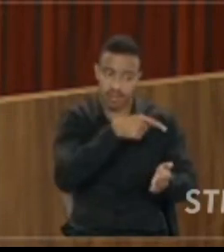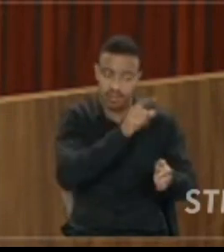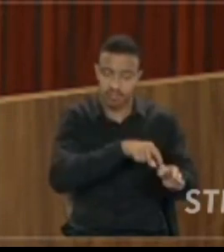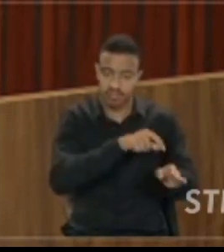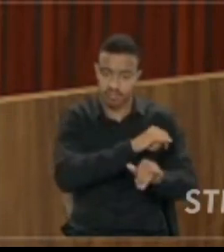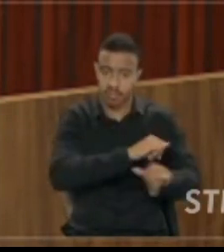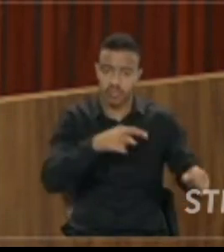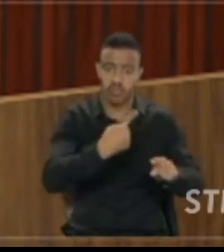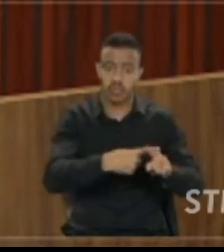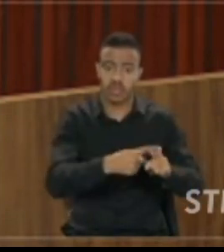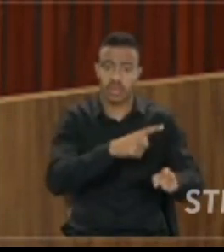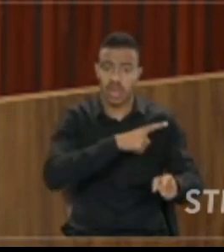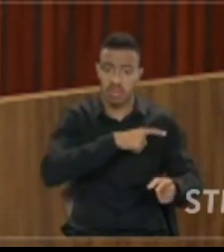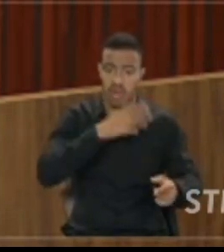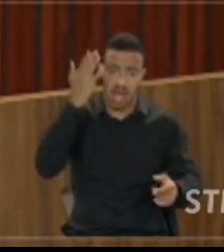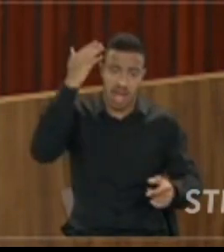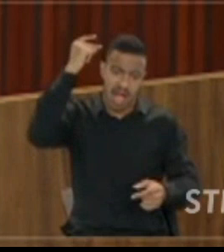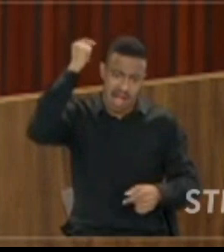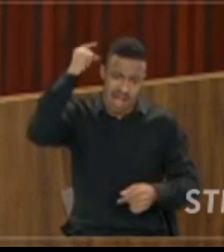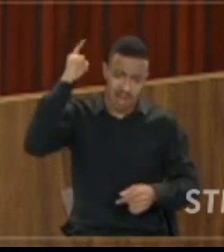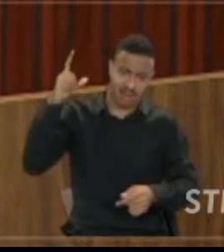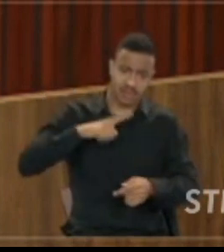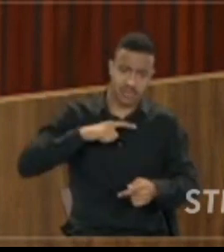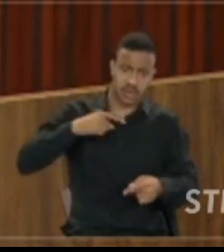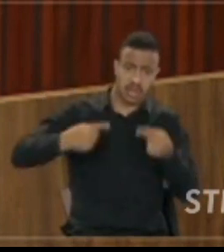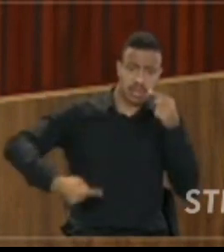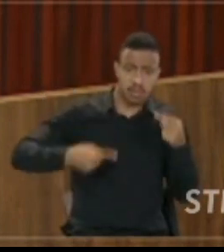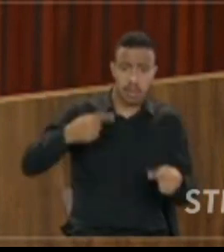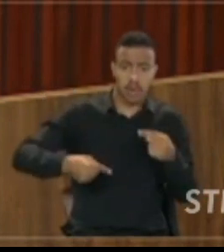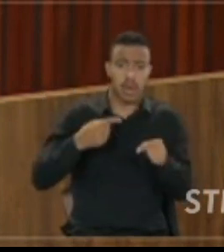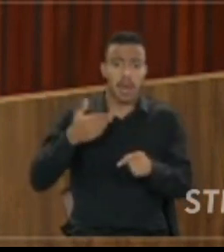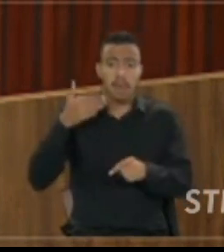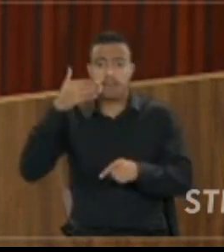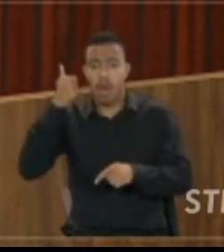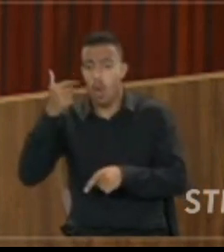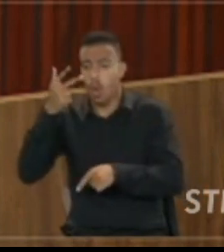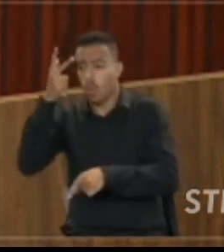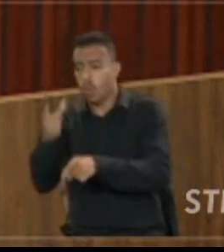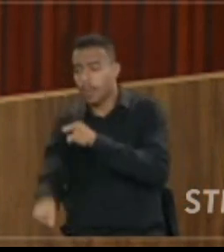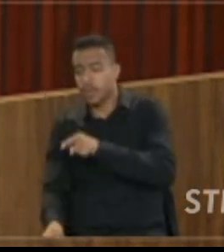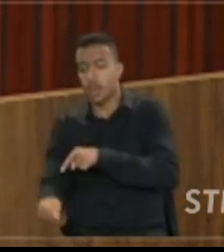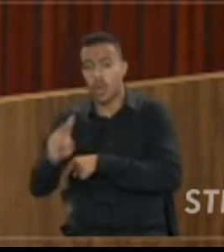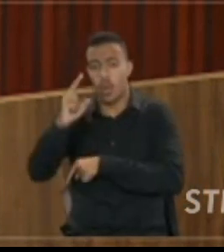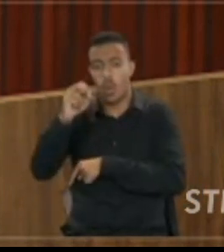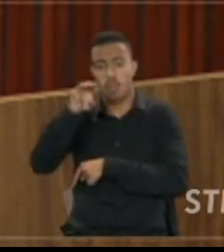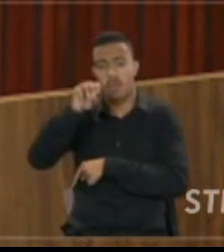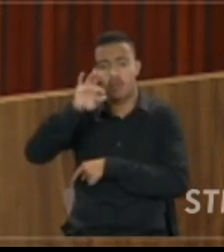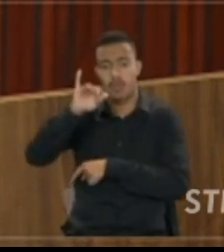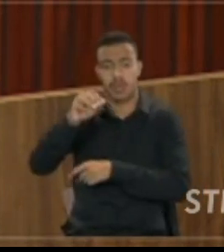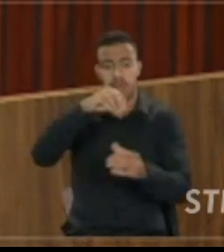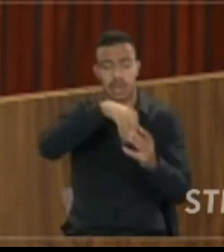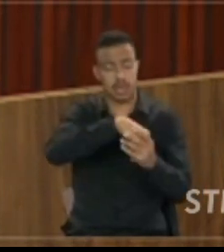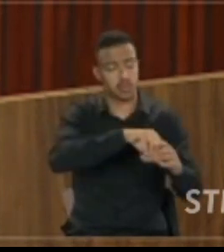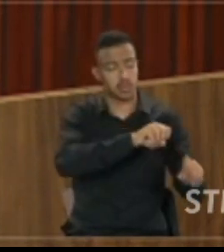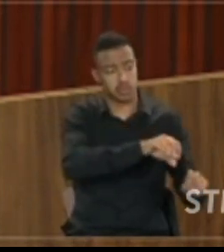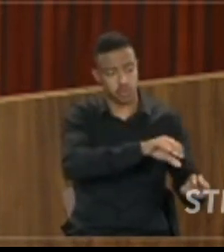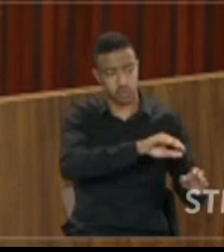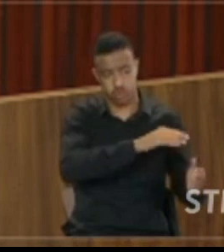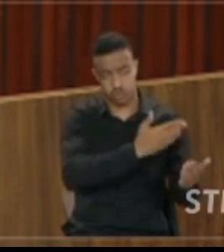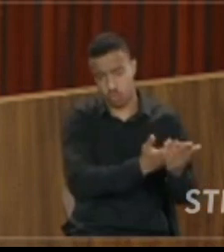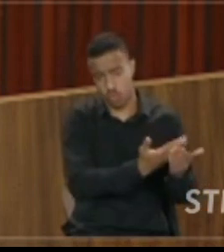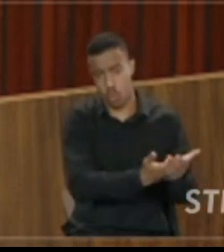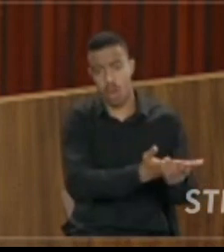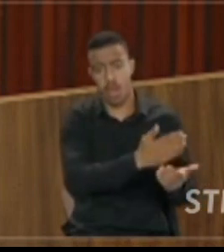porque houve um debate na época sobre as melhores formas de combater a homofobia dentro das escolas e o próprio ministro da Educação recuou. Então,